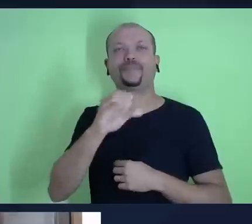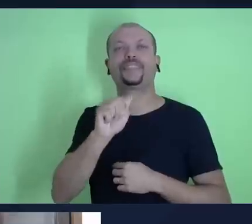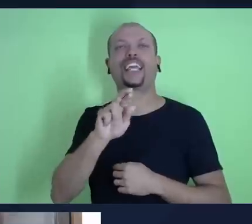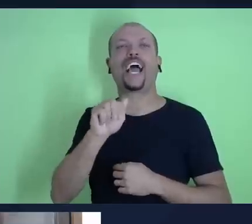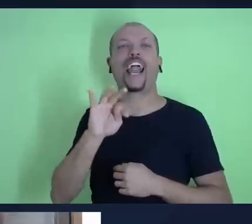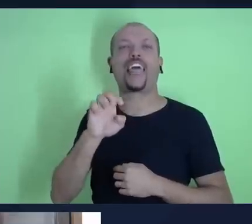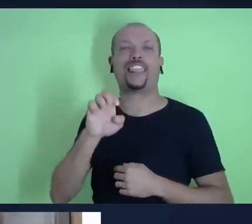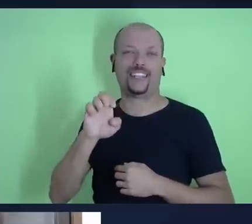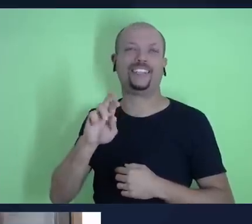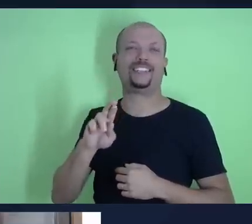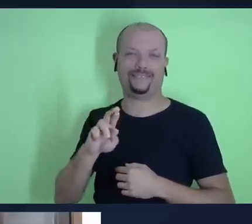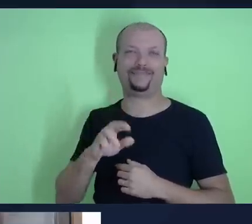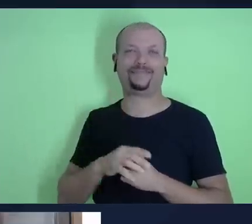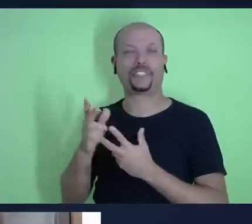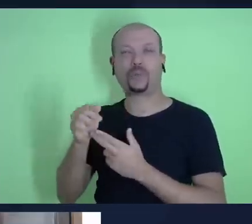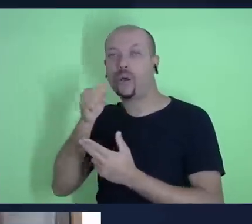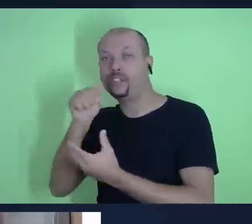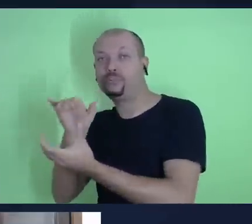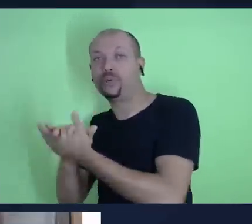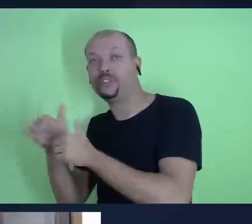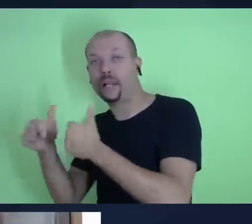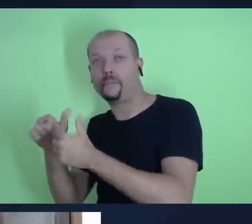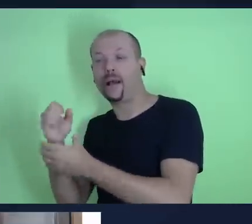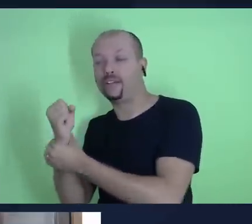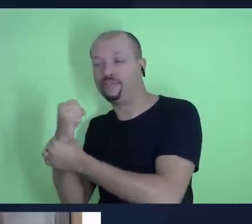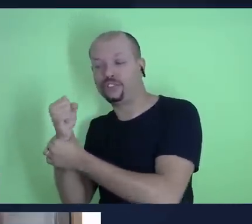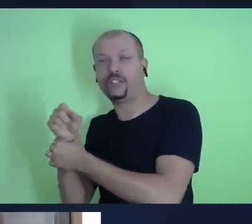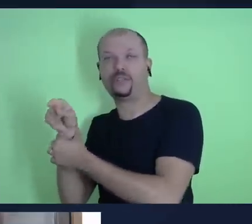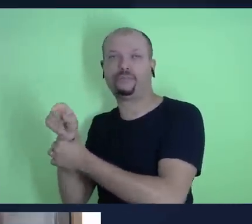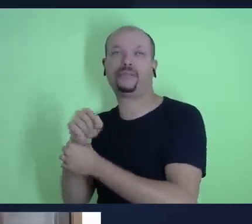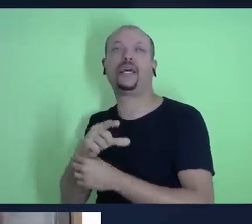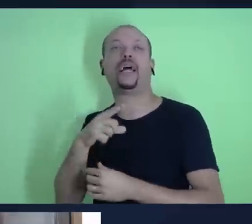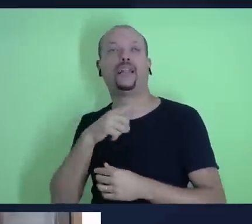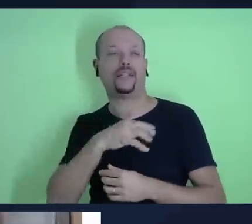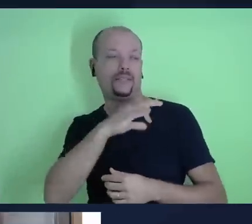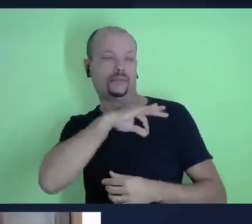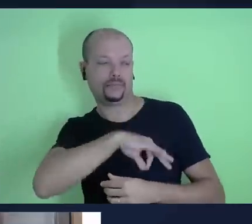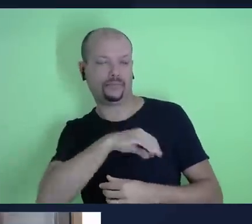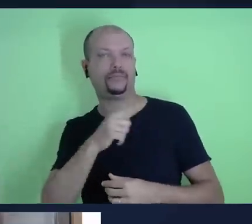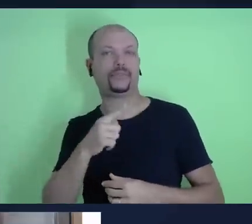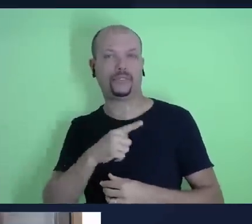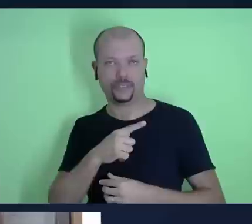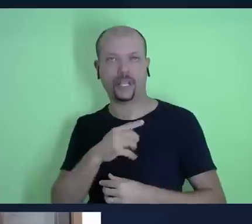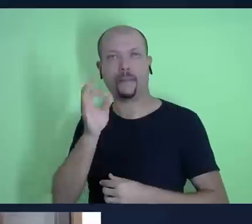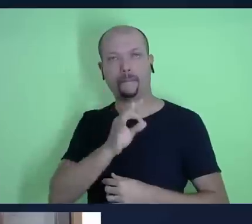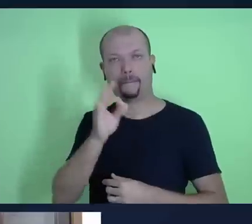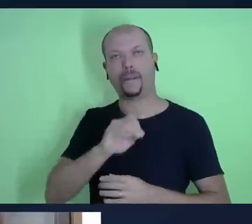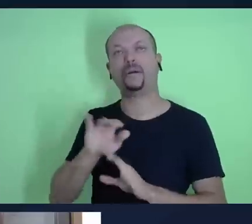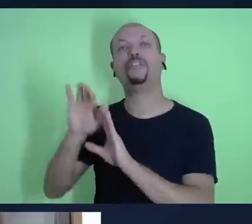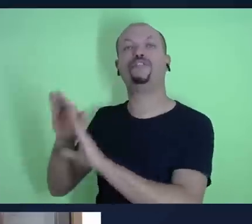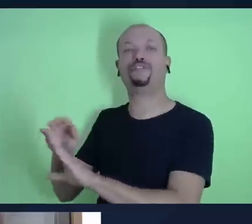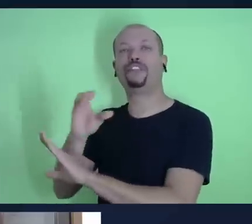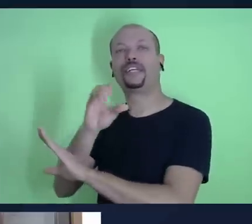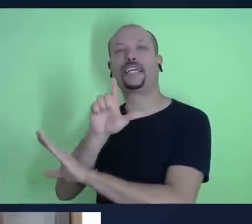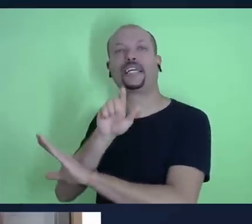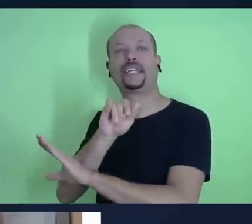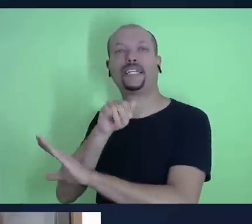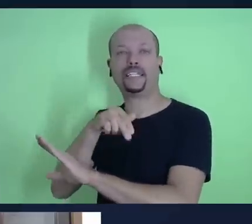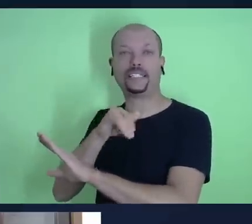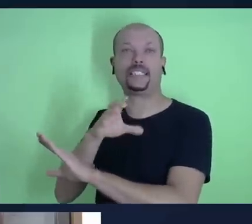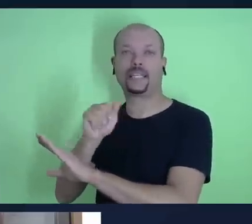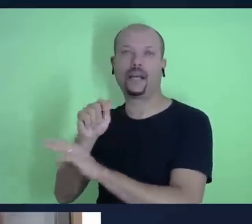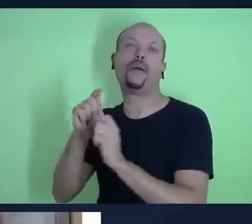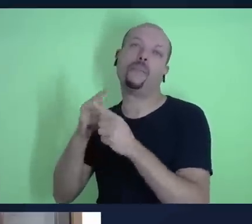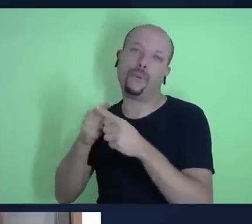dela ela atende os pacientes dela recebe de cada paciente e um percentual fica com o dono da clínica porque é justo que